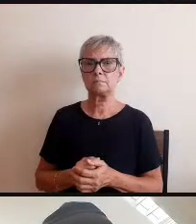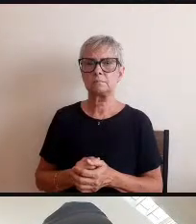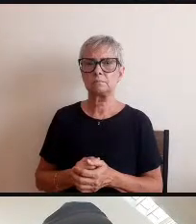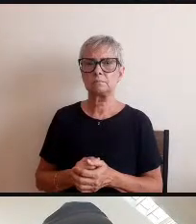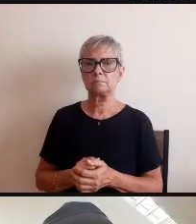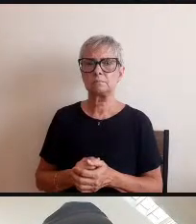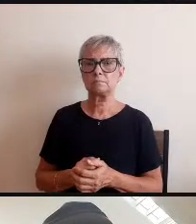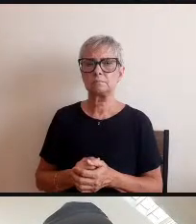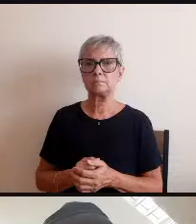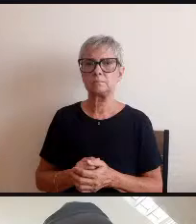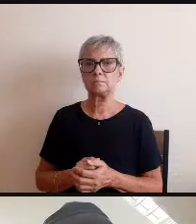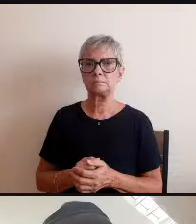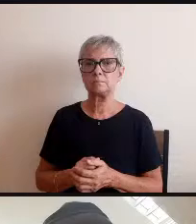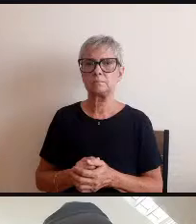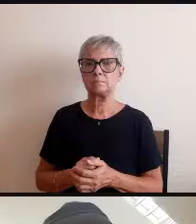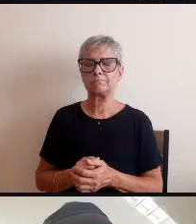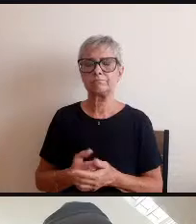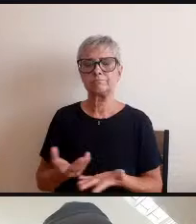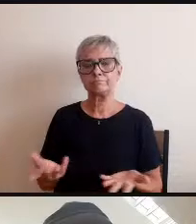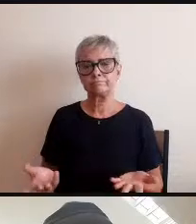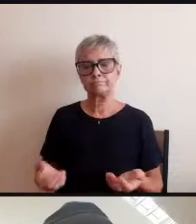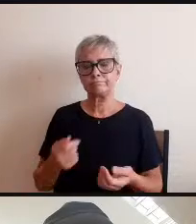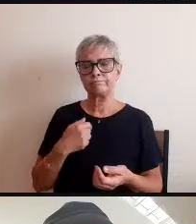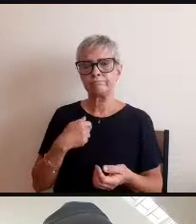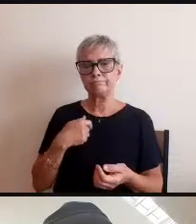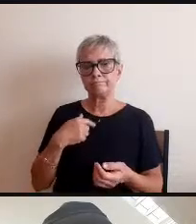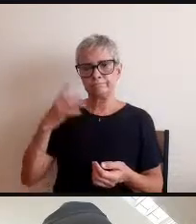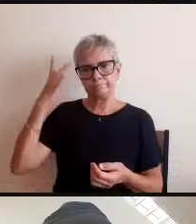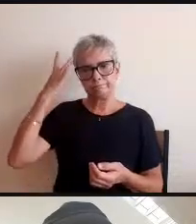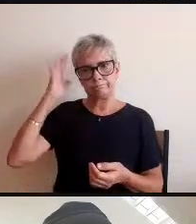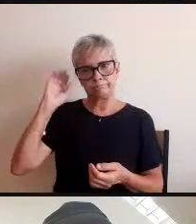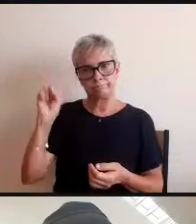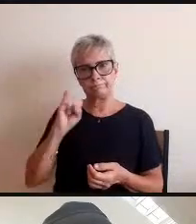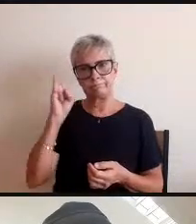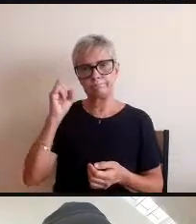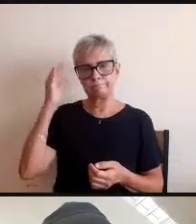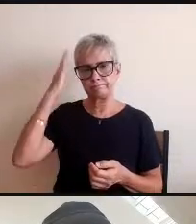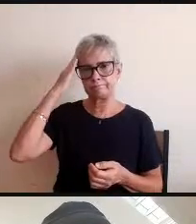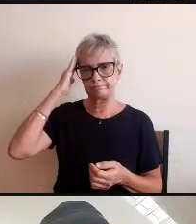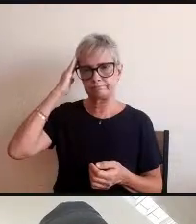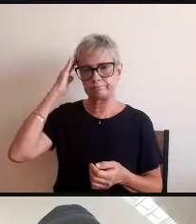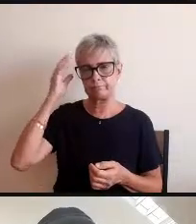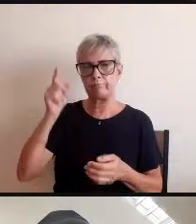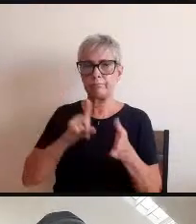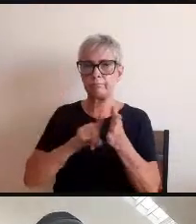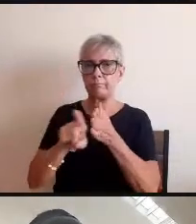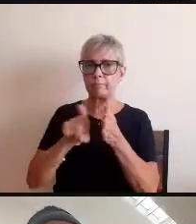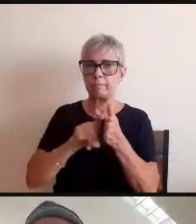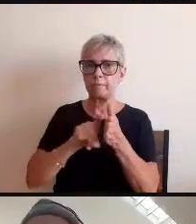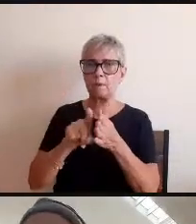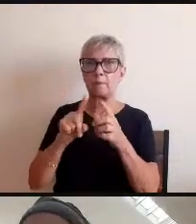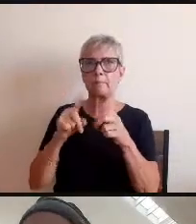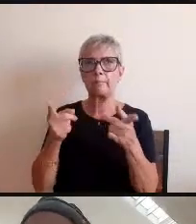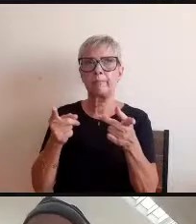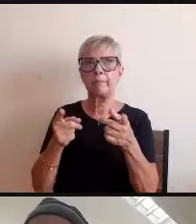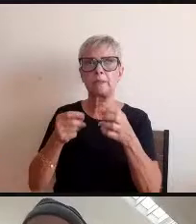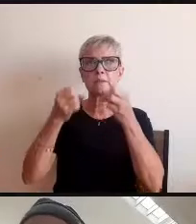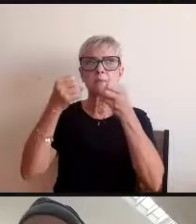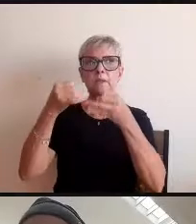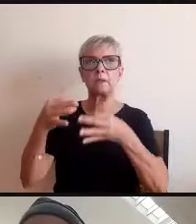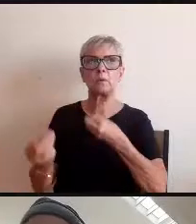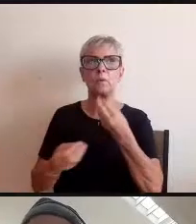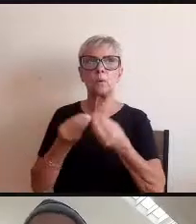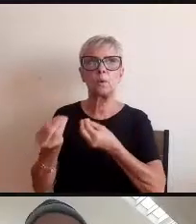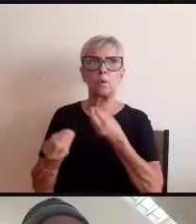eu na verdade eu não sei se eu entendi muito bem essa pergunta mas eu acho que está tocando em pontos bastante